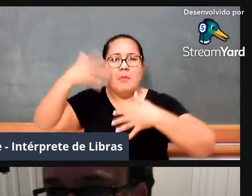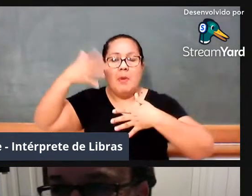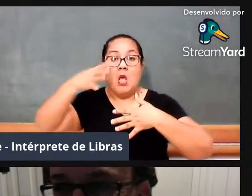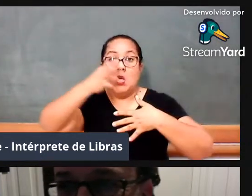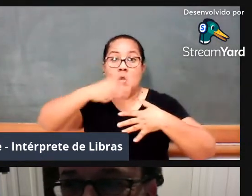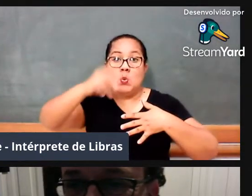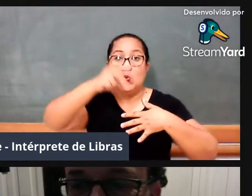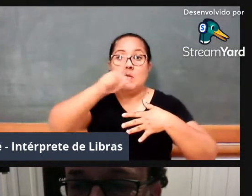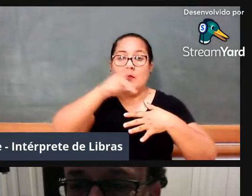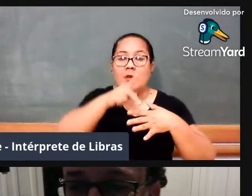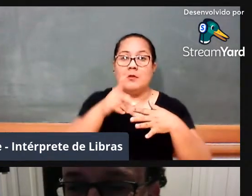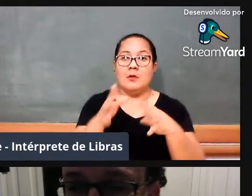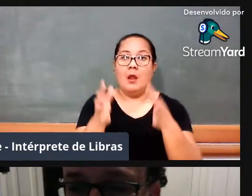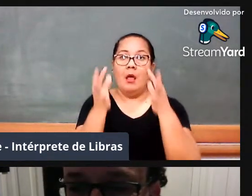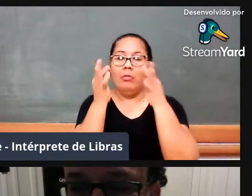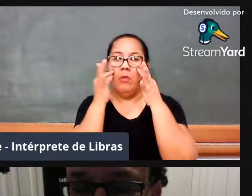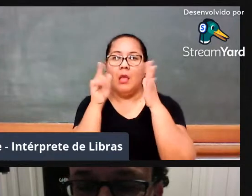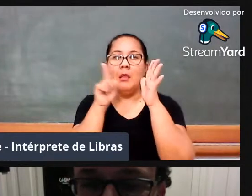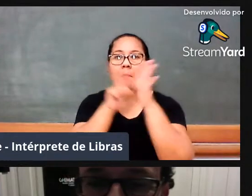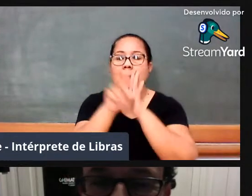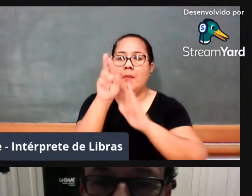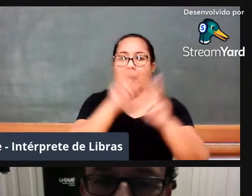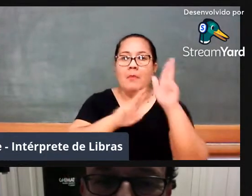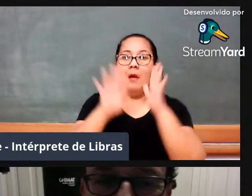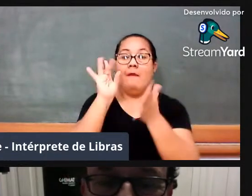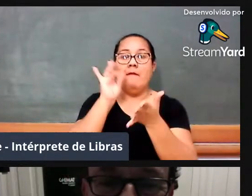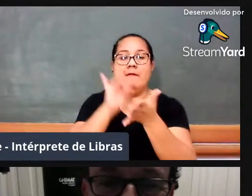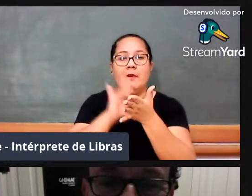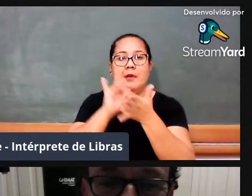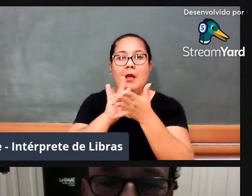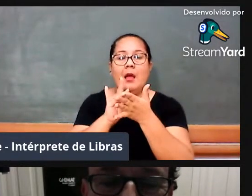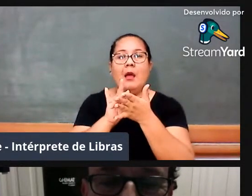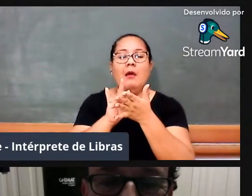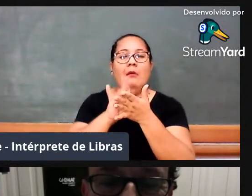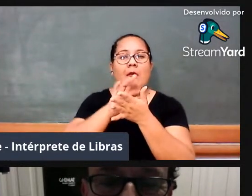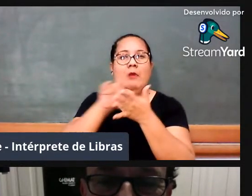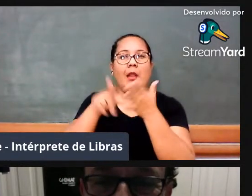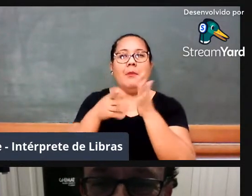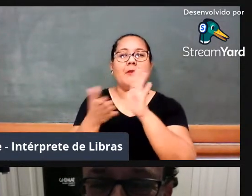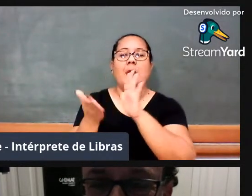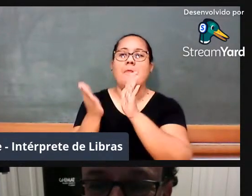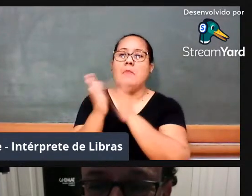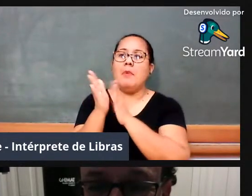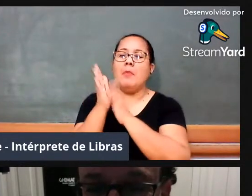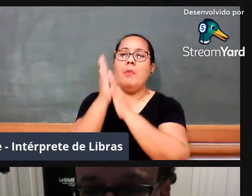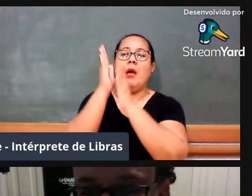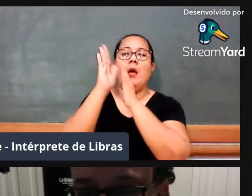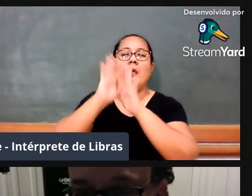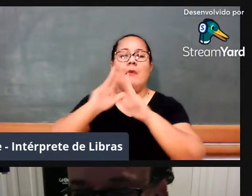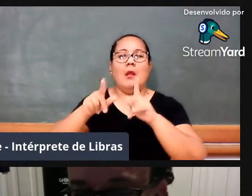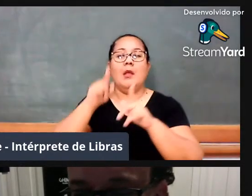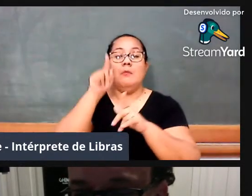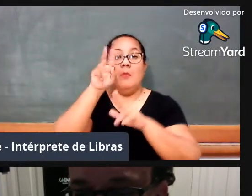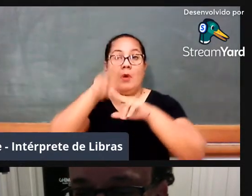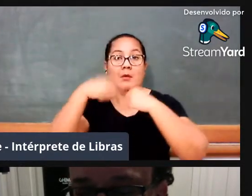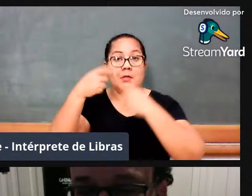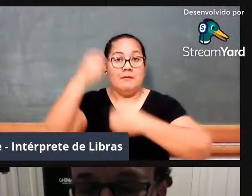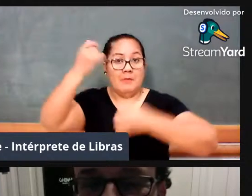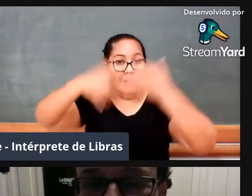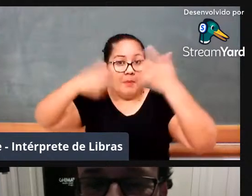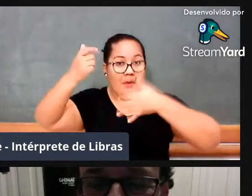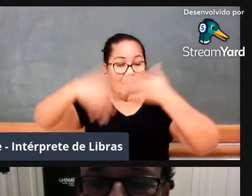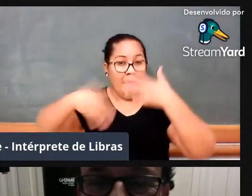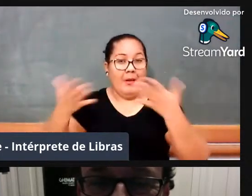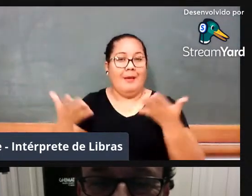dos professores e a quantidade, a imensidade de elogios que você está recebendo,